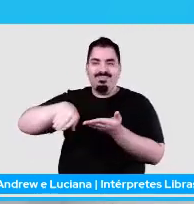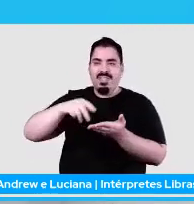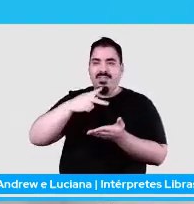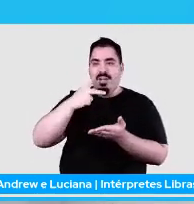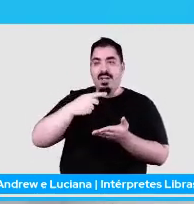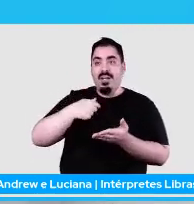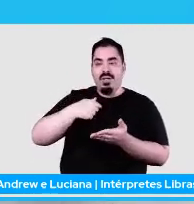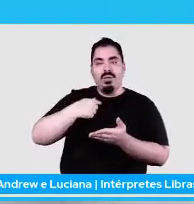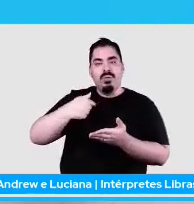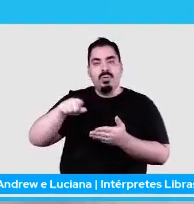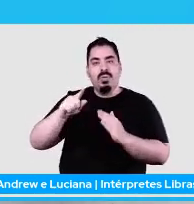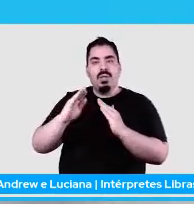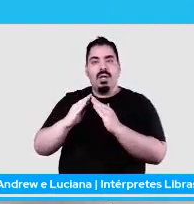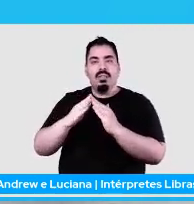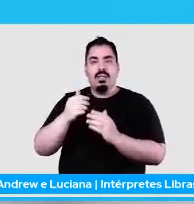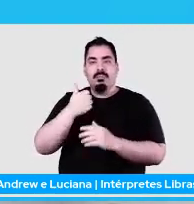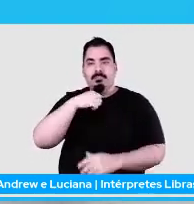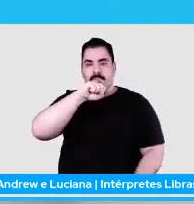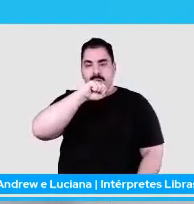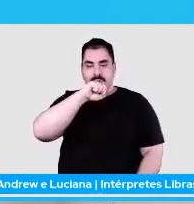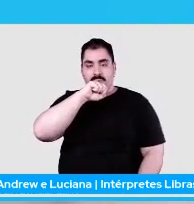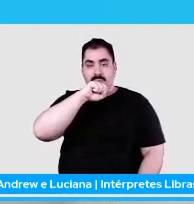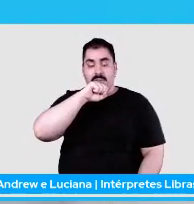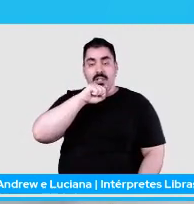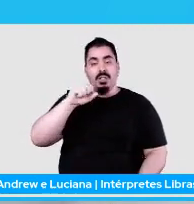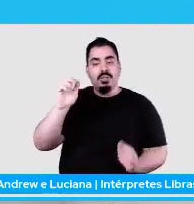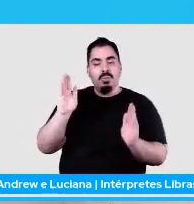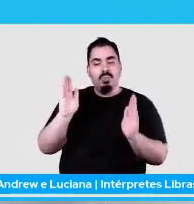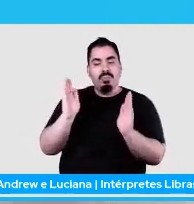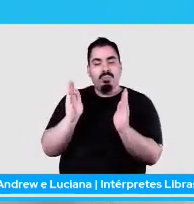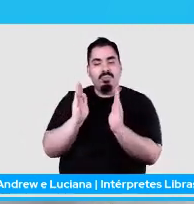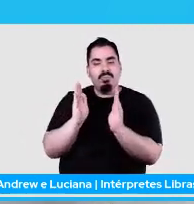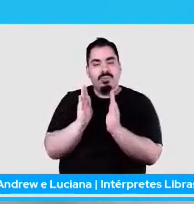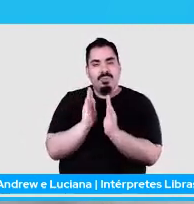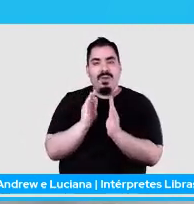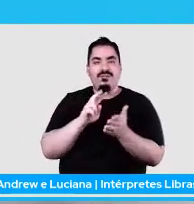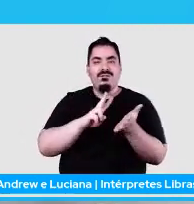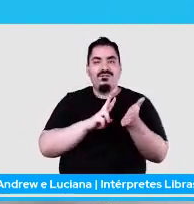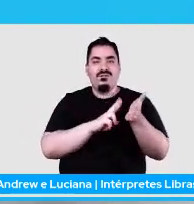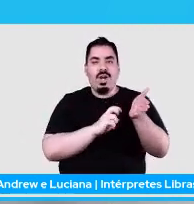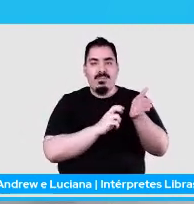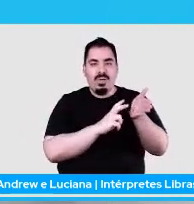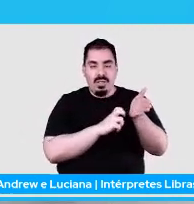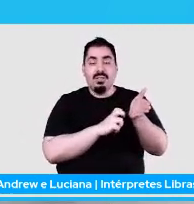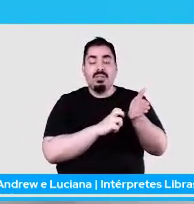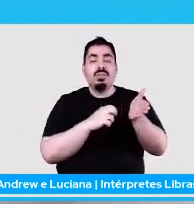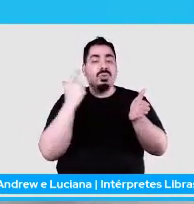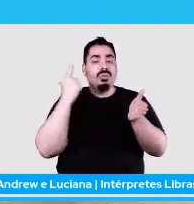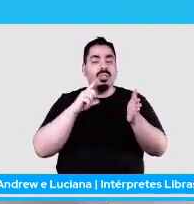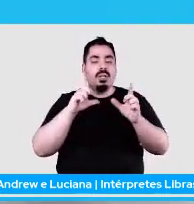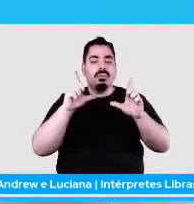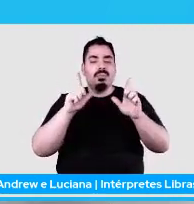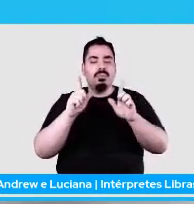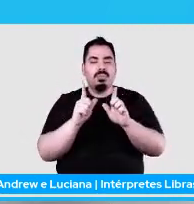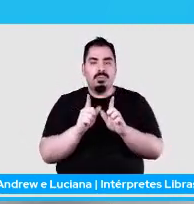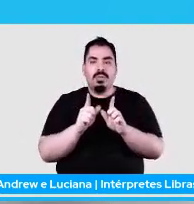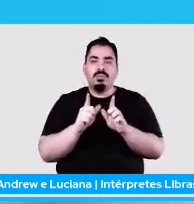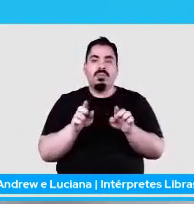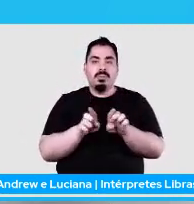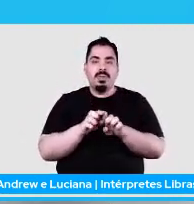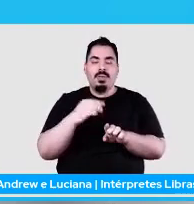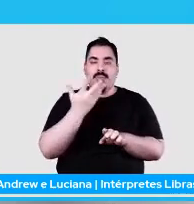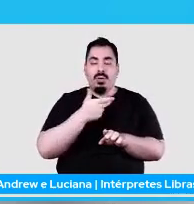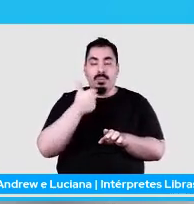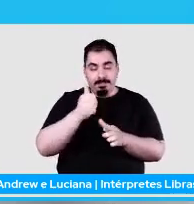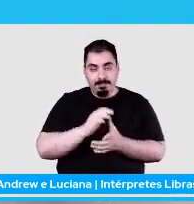vocabulário, né? E, consequentemente, como a gente vai ver depois, da redução de dimensionalidade. Além disso,